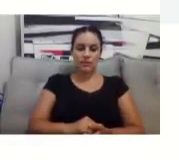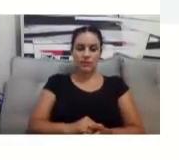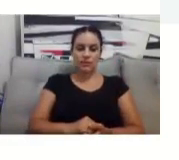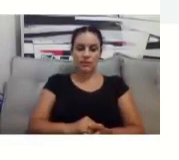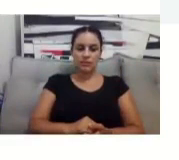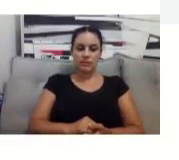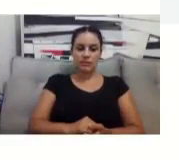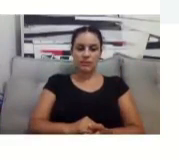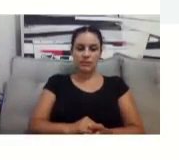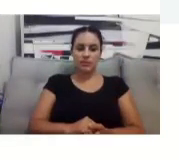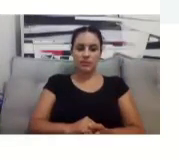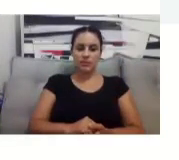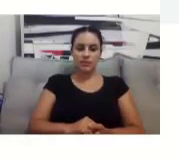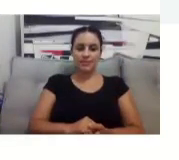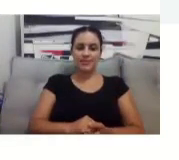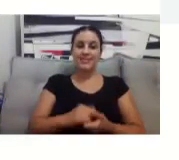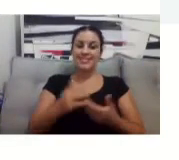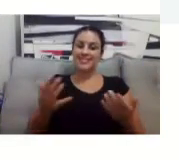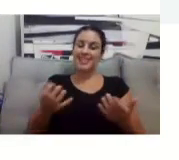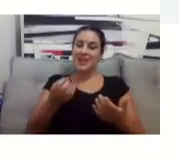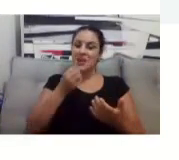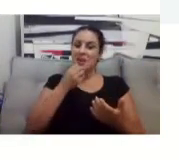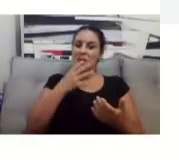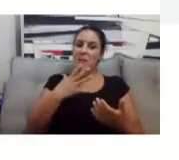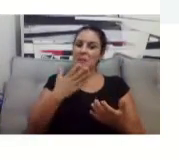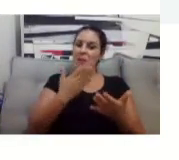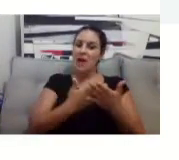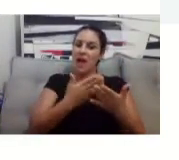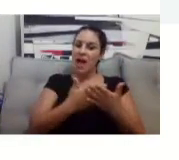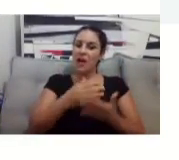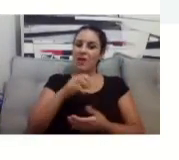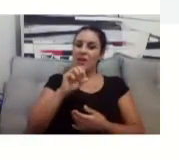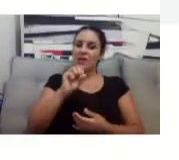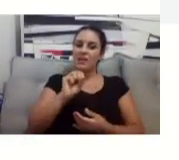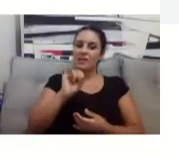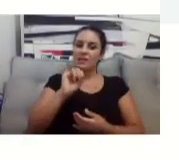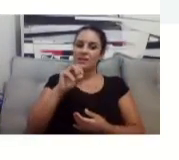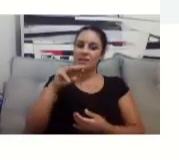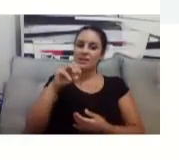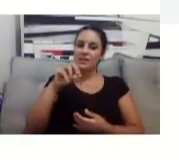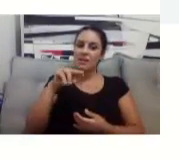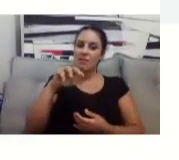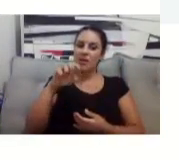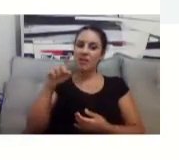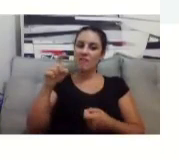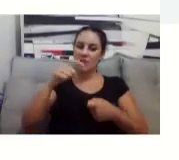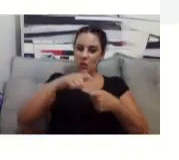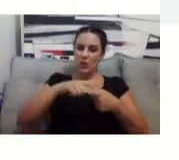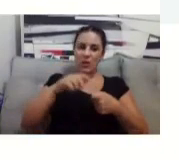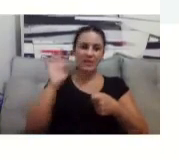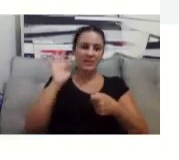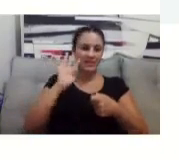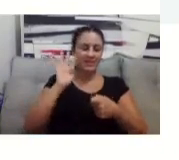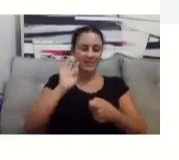Bom retorno, Simone. Que bom que você está voltando, tá? Tá.